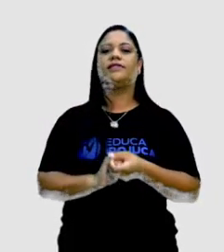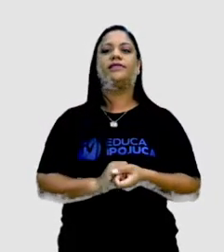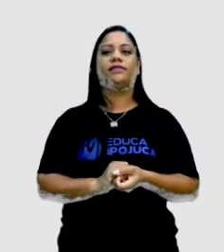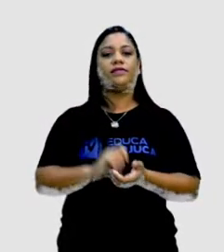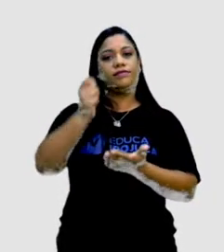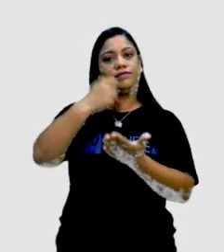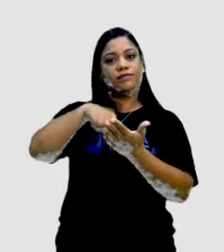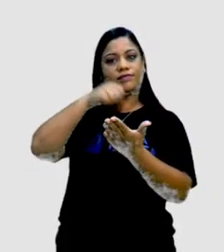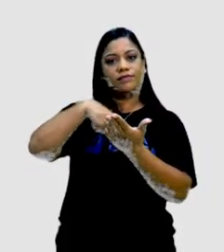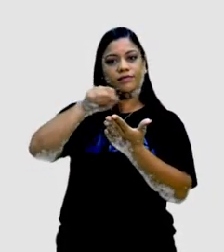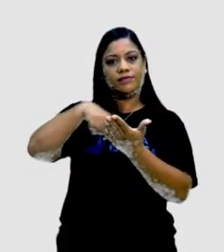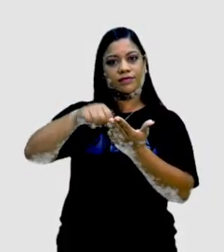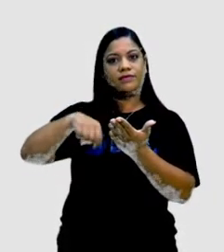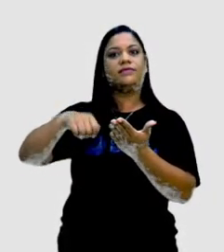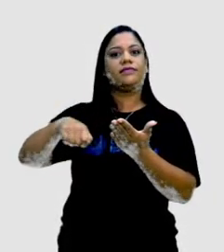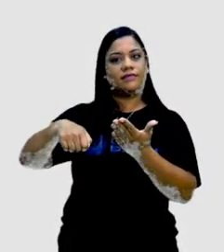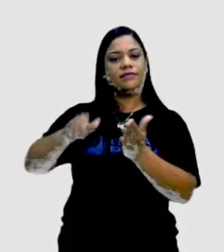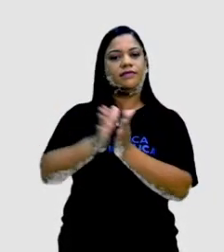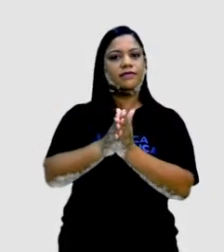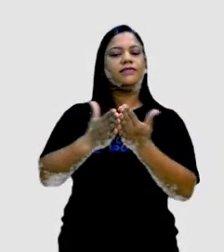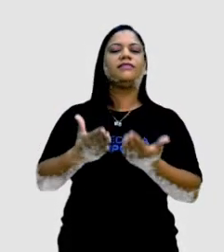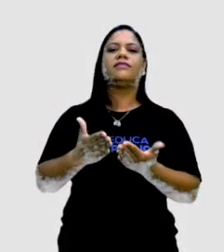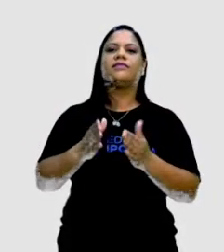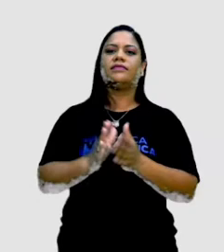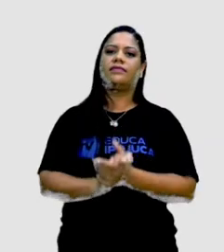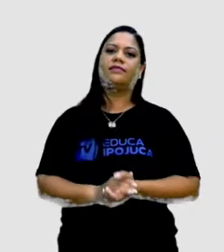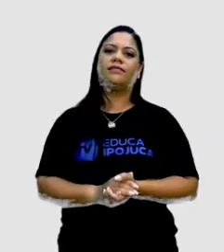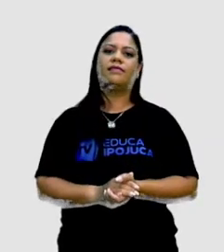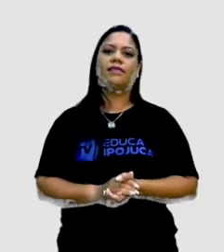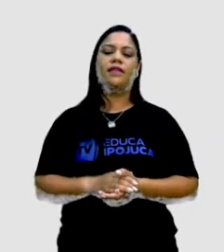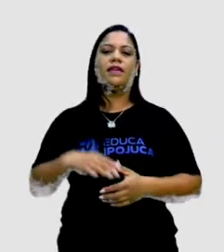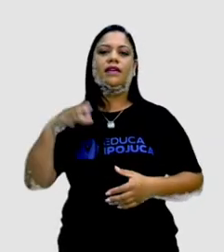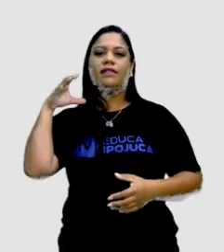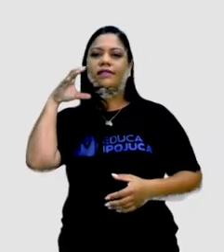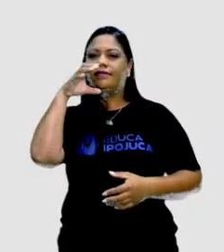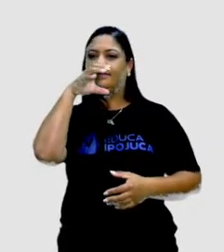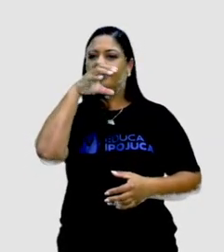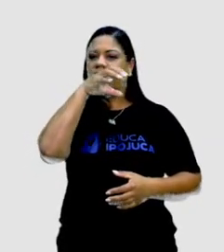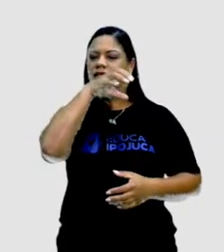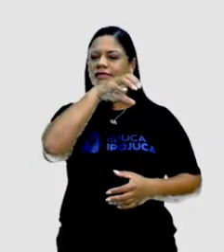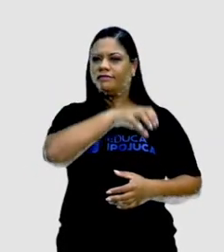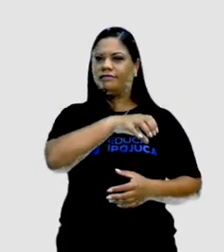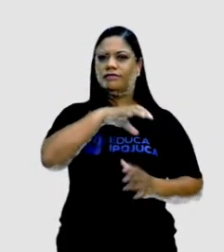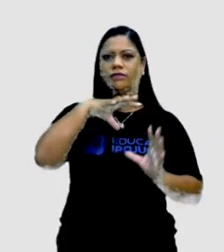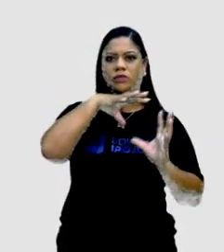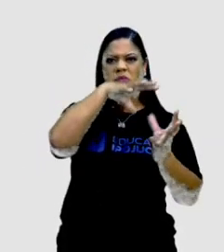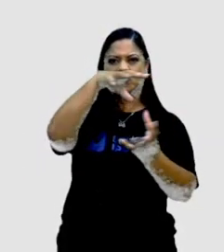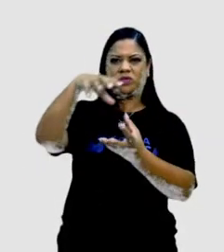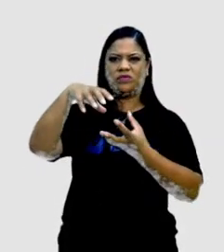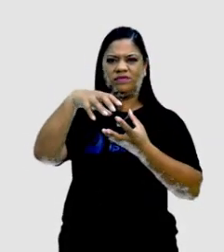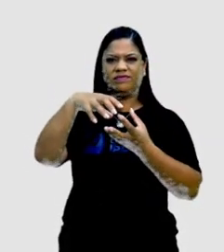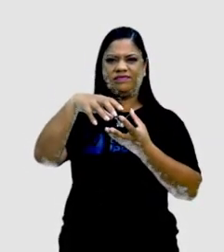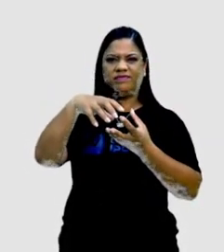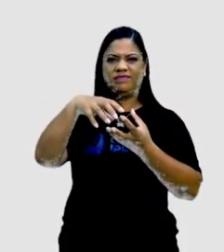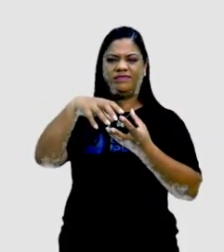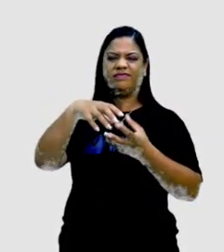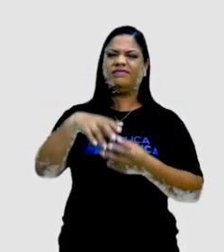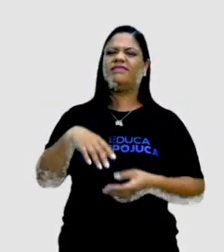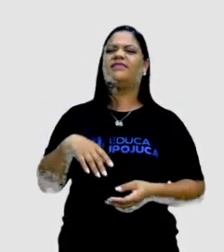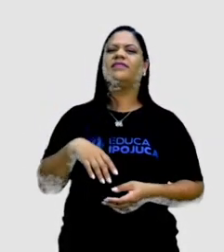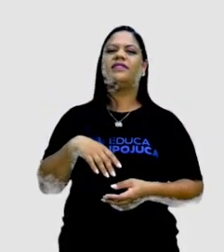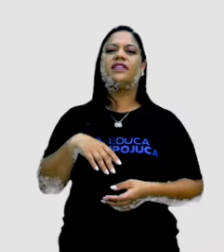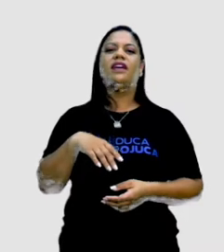Notem no caderno de vocês e veja, o aquecimento global é uma farsa. Essa informação, ela é